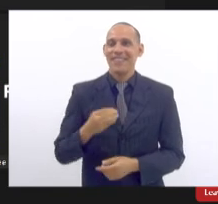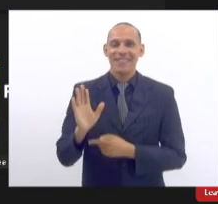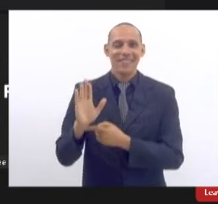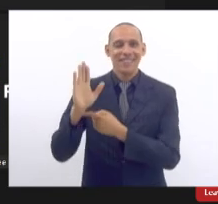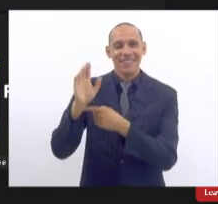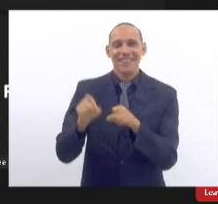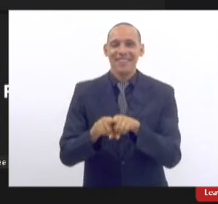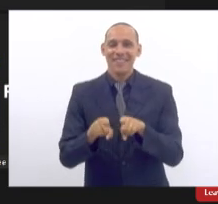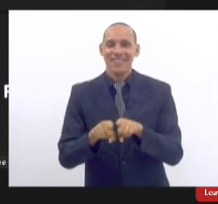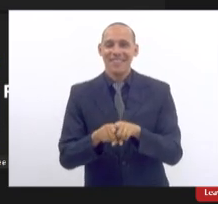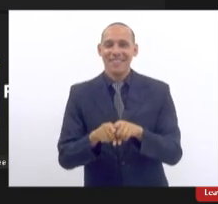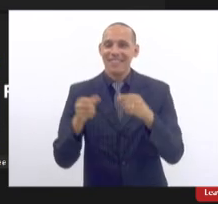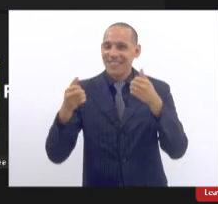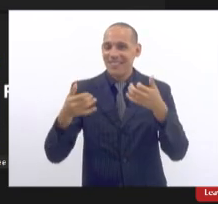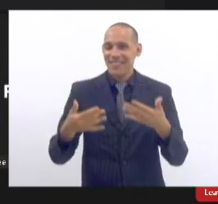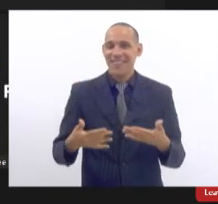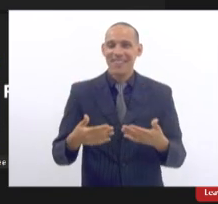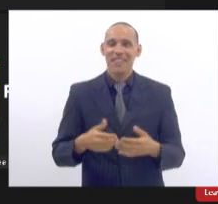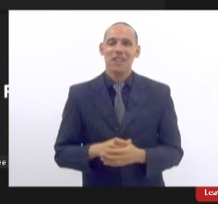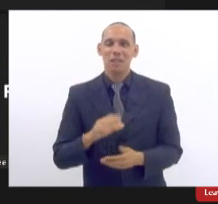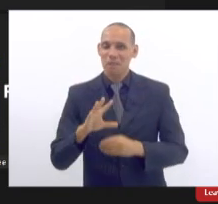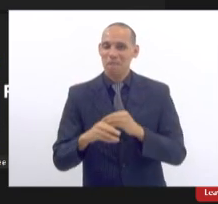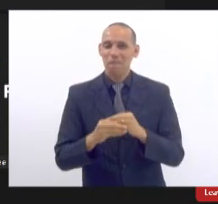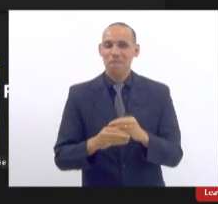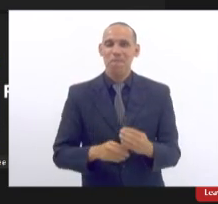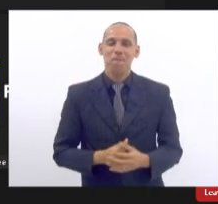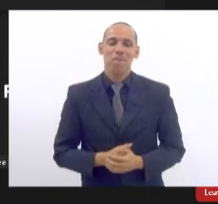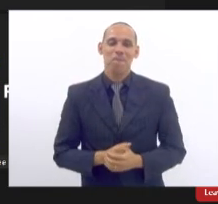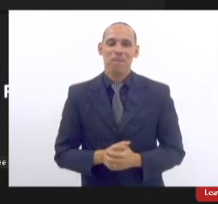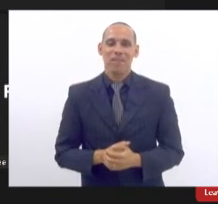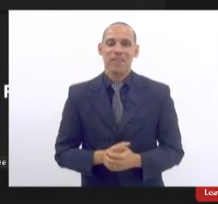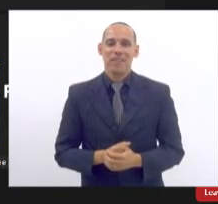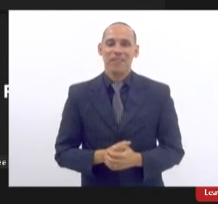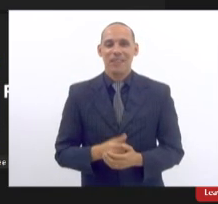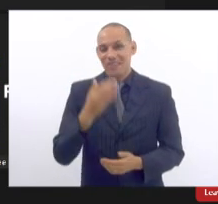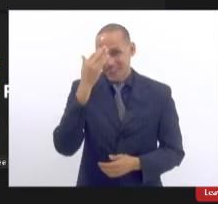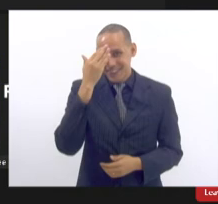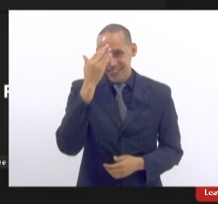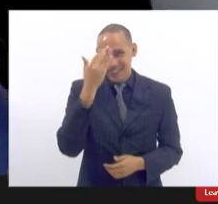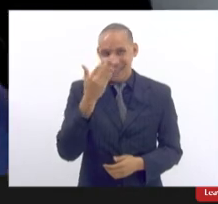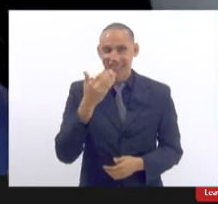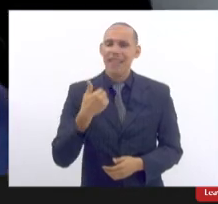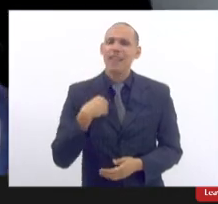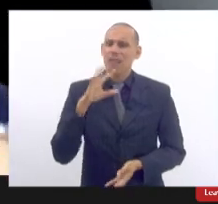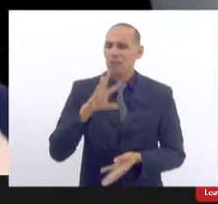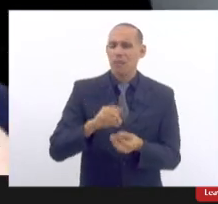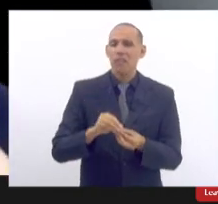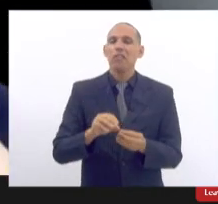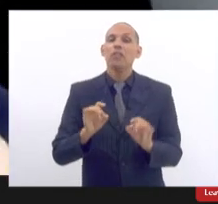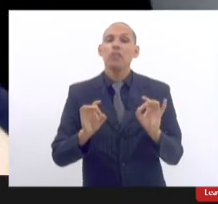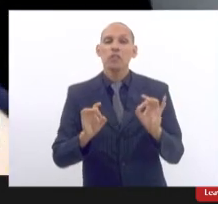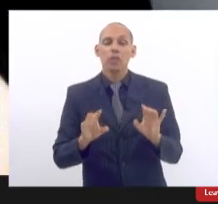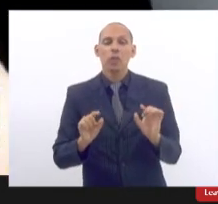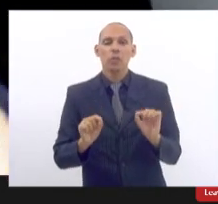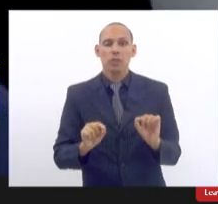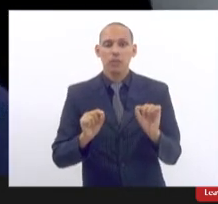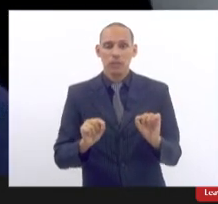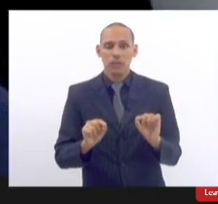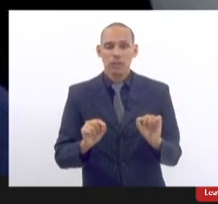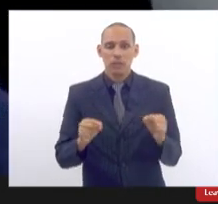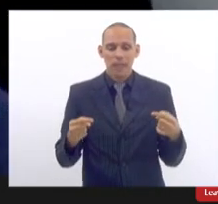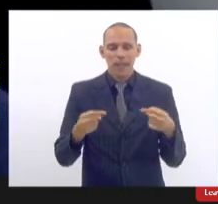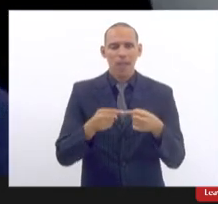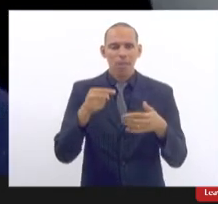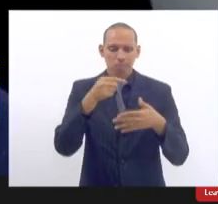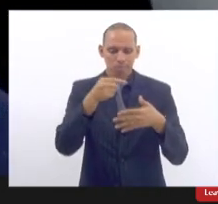também fazer um comentário suplementar obrigada eu vou ser breve é só porque em relação a alguns